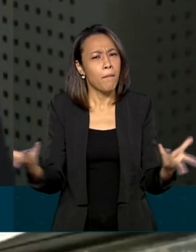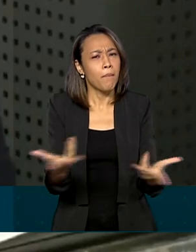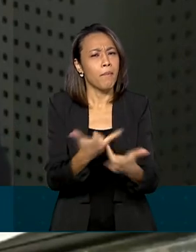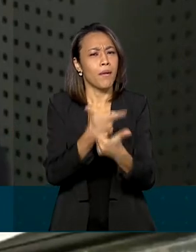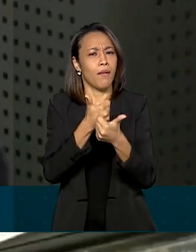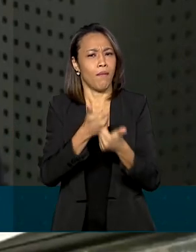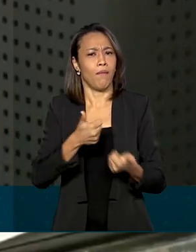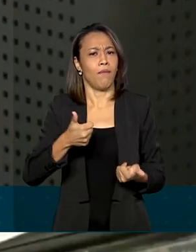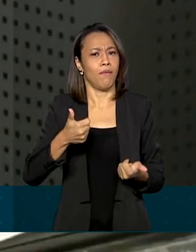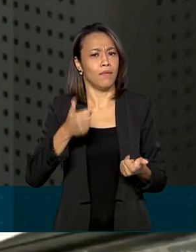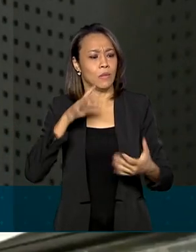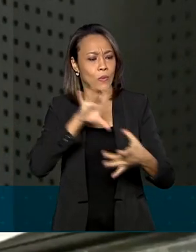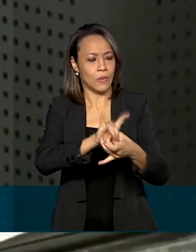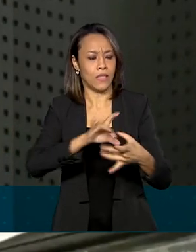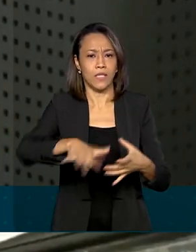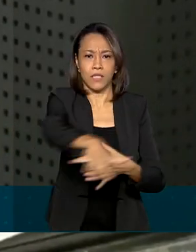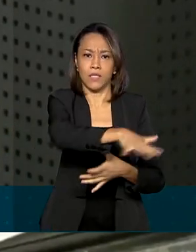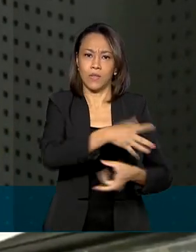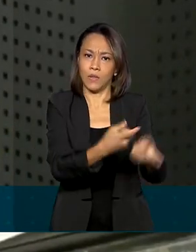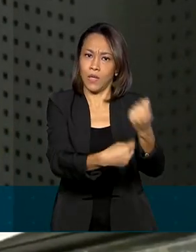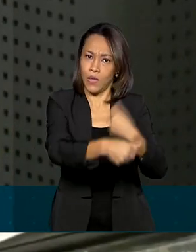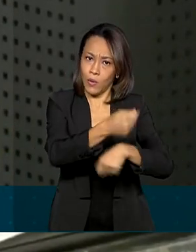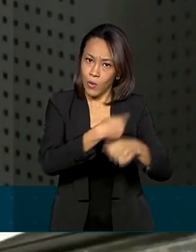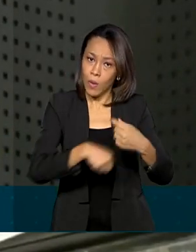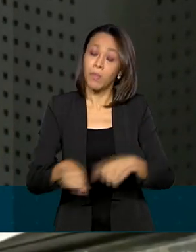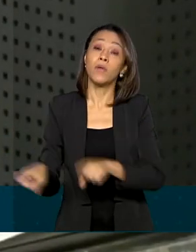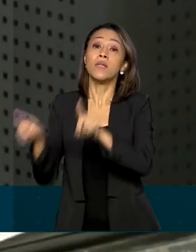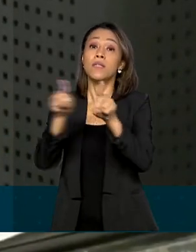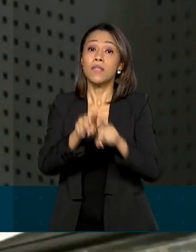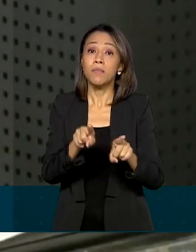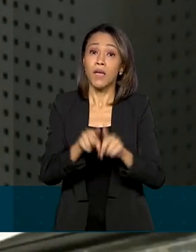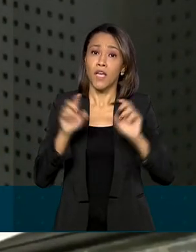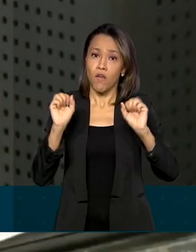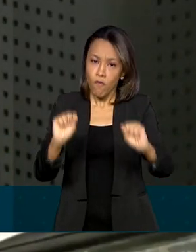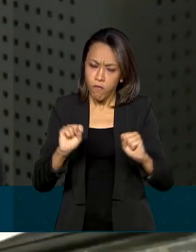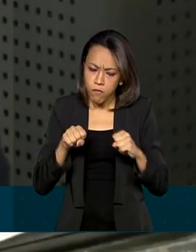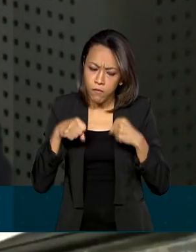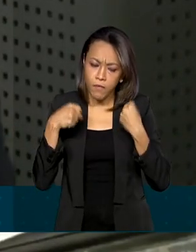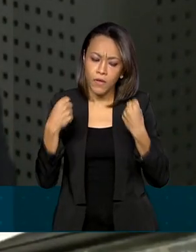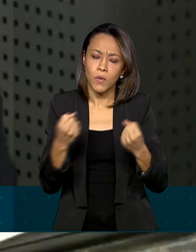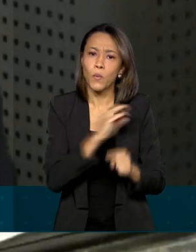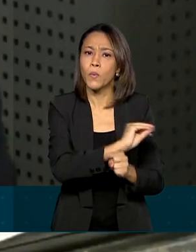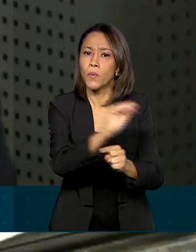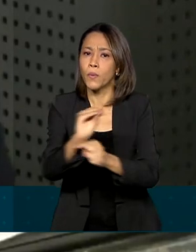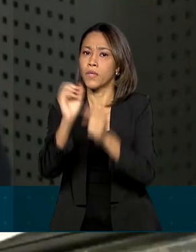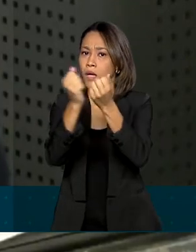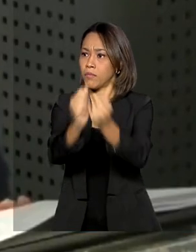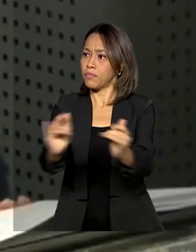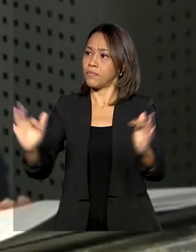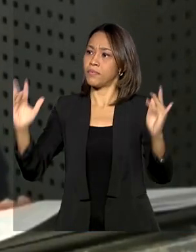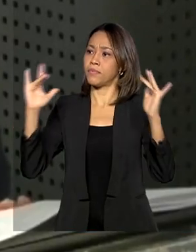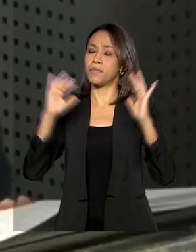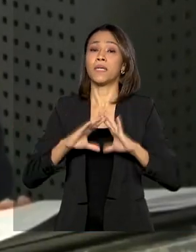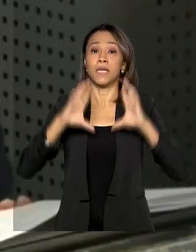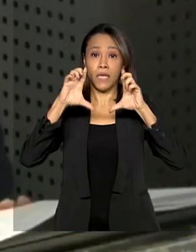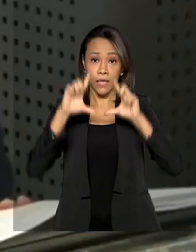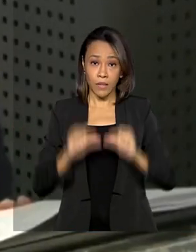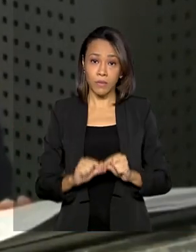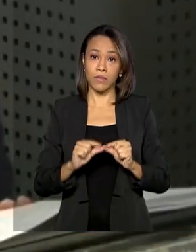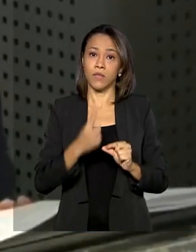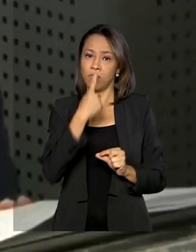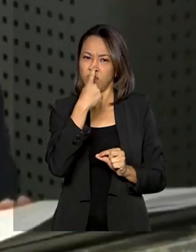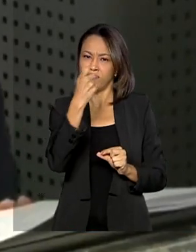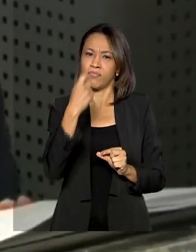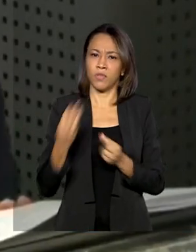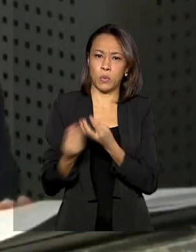econômicos. e fortalecimento da preservação ambiental e diminuição da emissão de